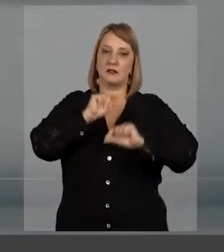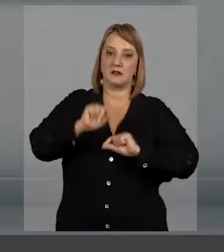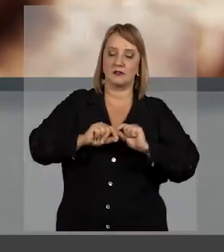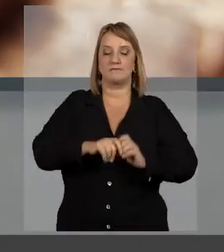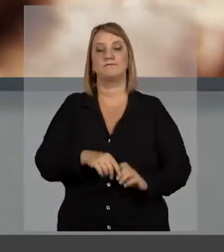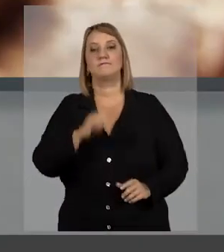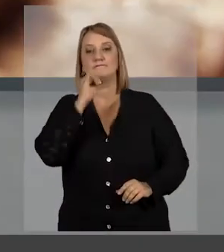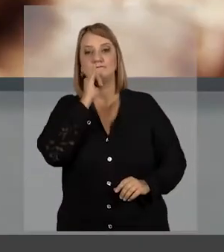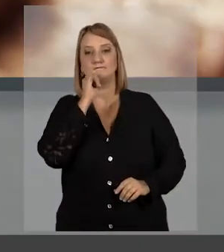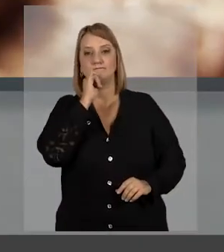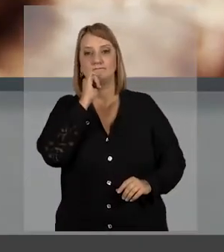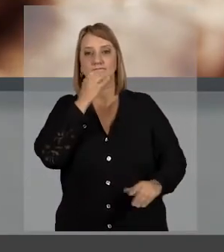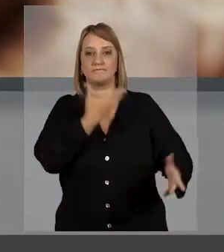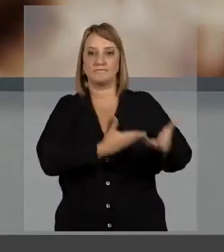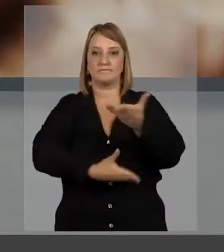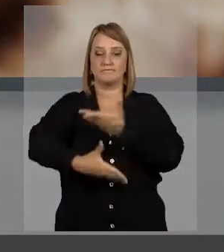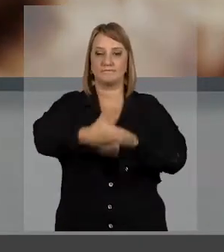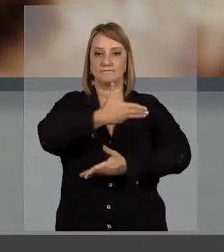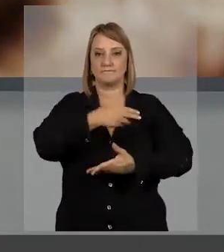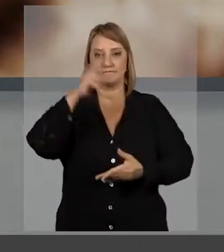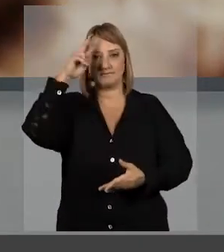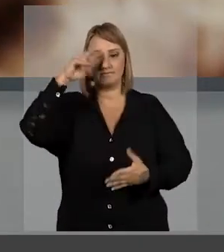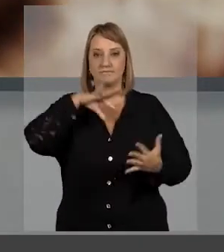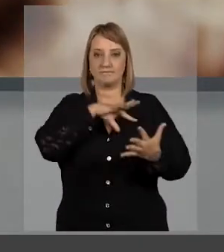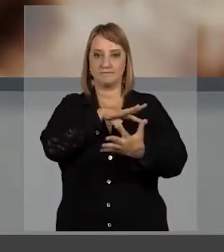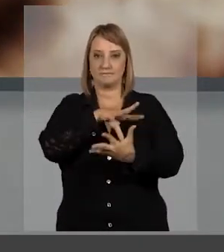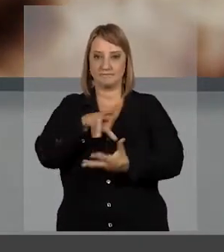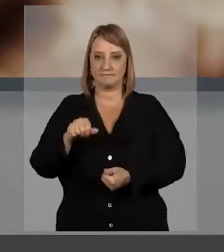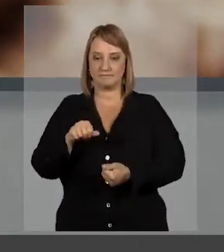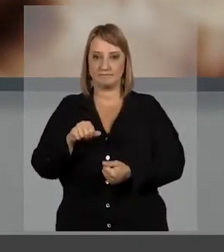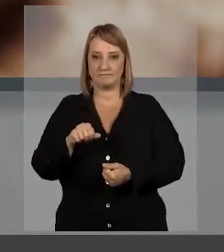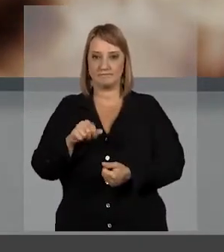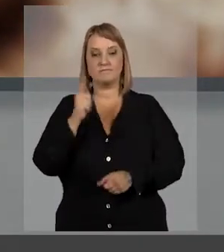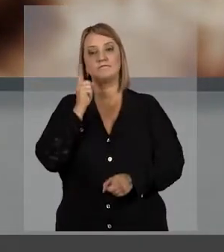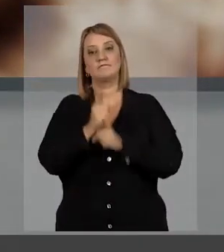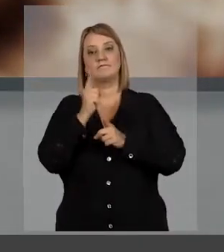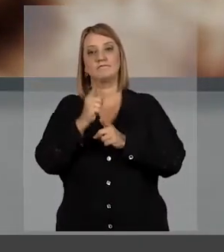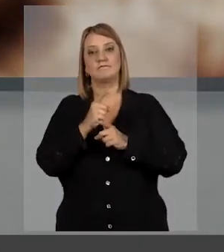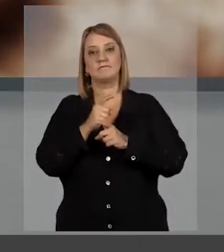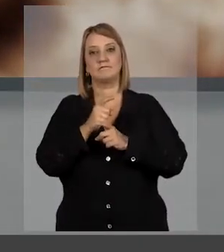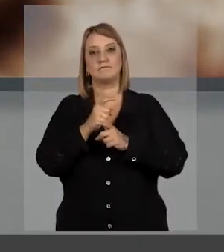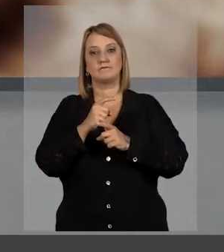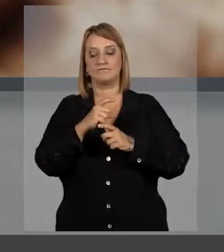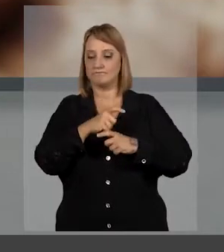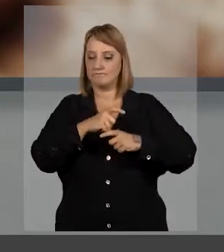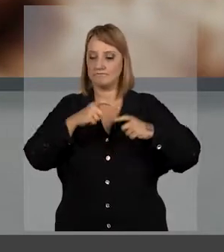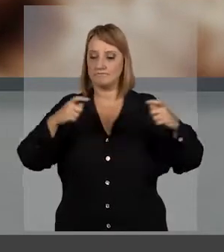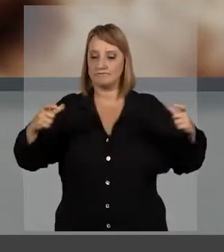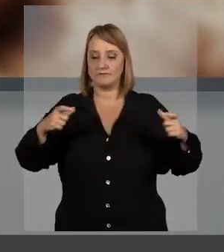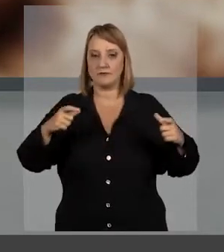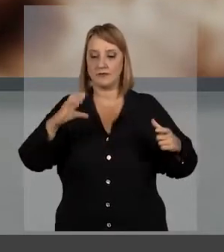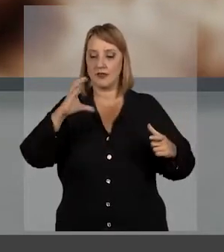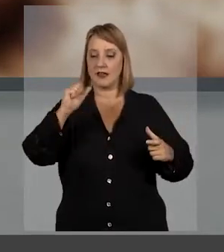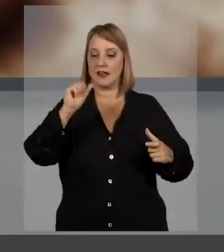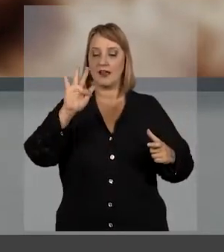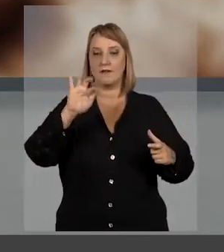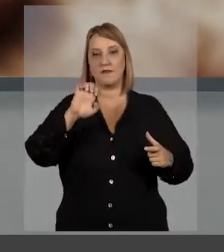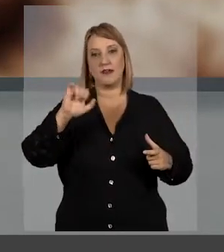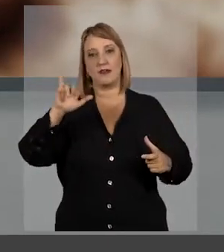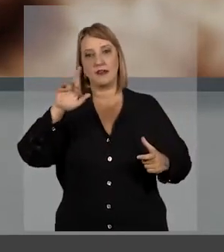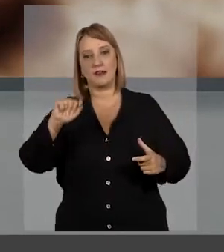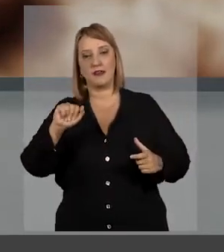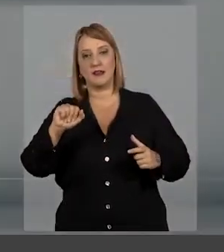históricas. Um exemplo da interação entre história e geografia encontramos na expansão cafeeira do século